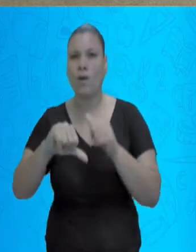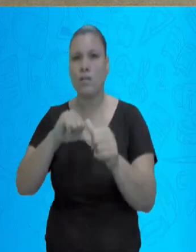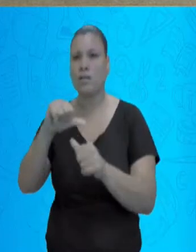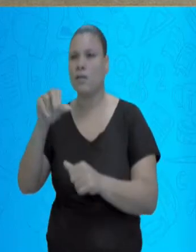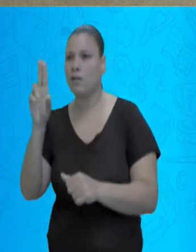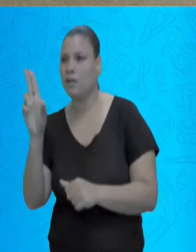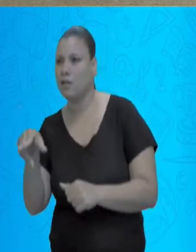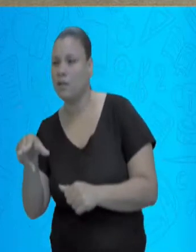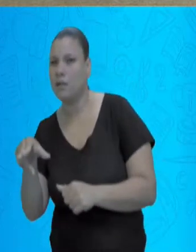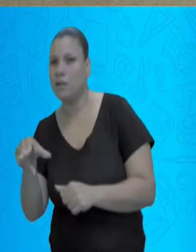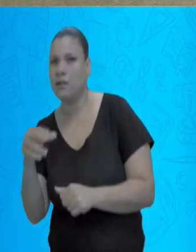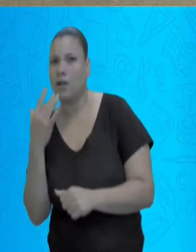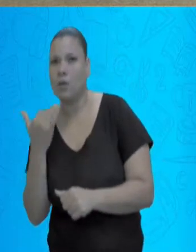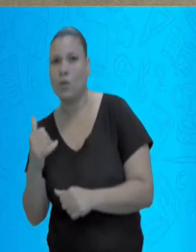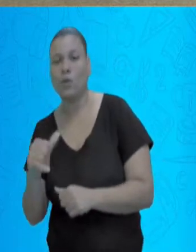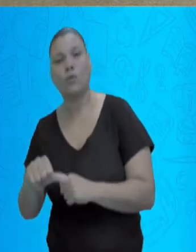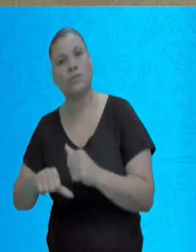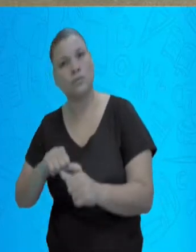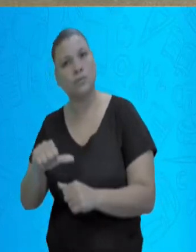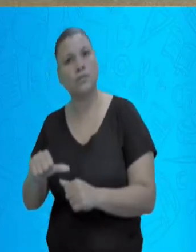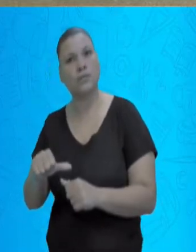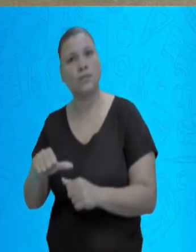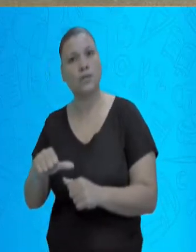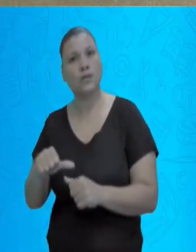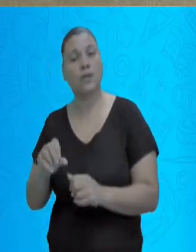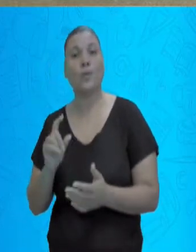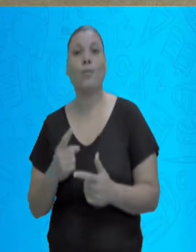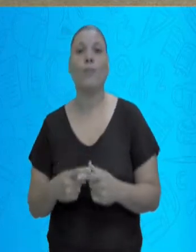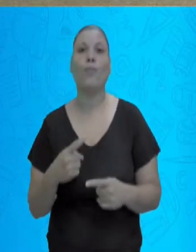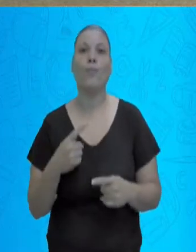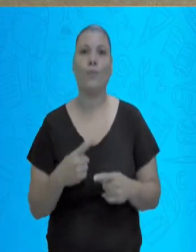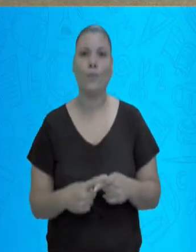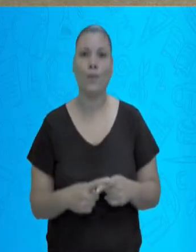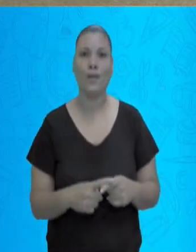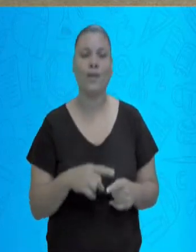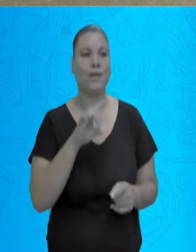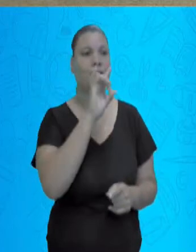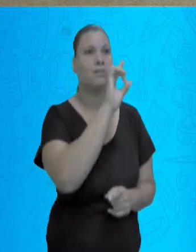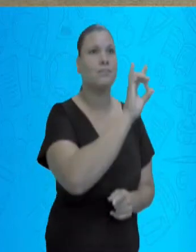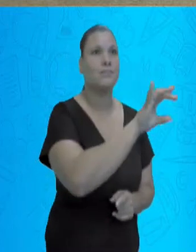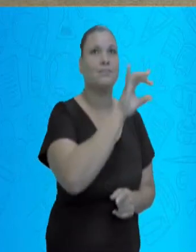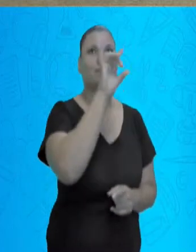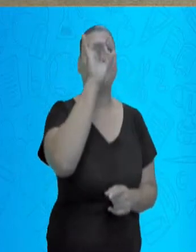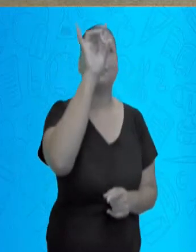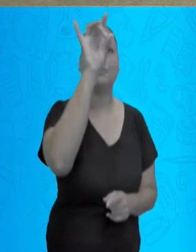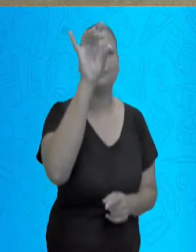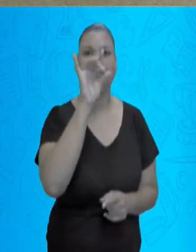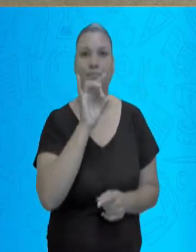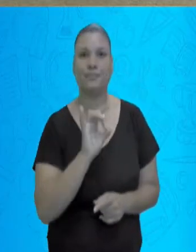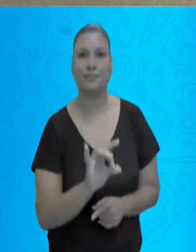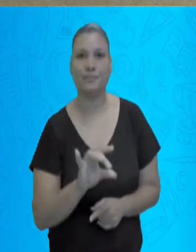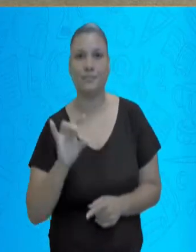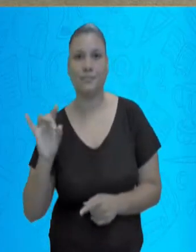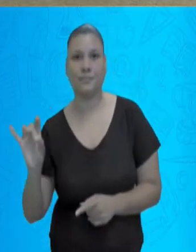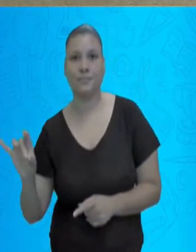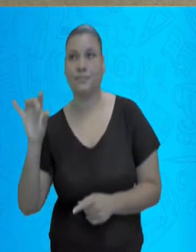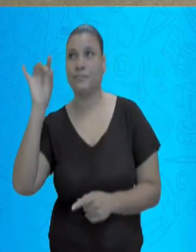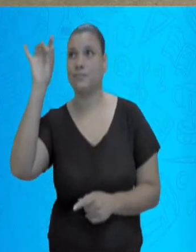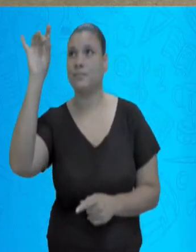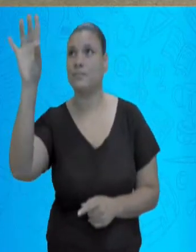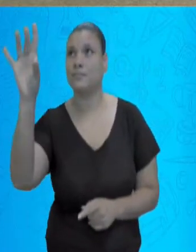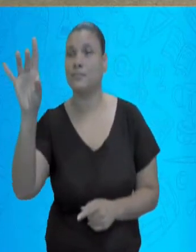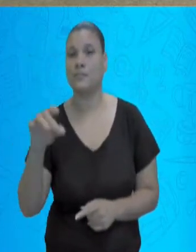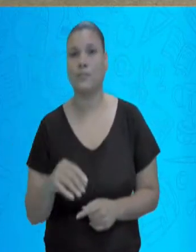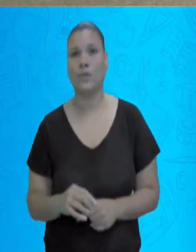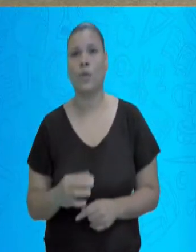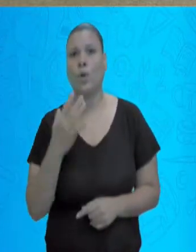depositando a tinta e, com o seu perfil artista, ia produzindo as imagens, assim como nós